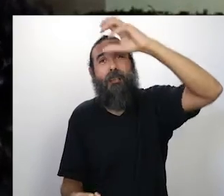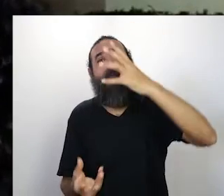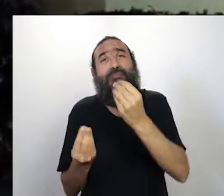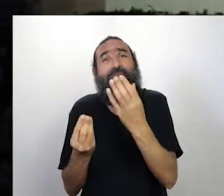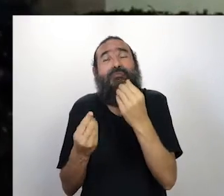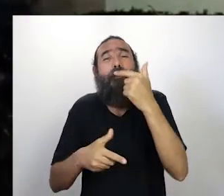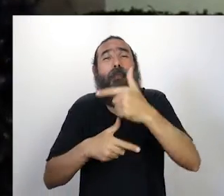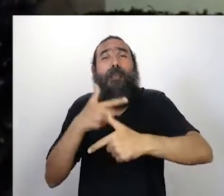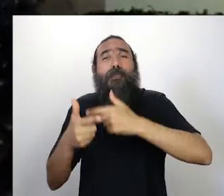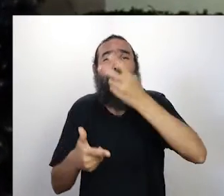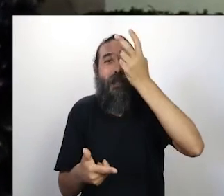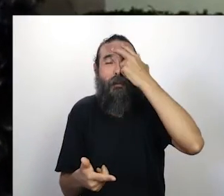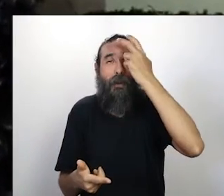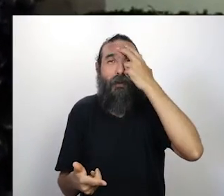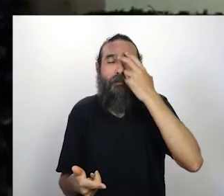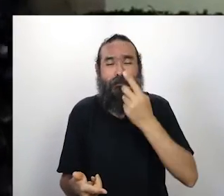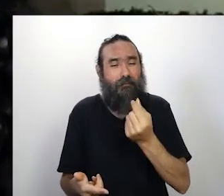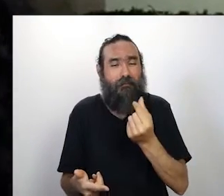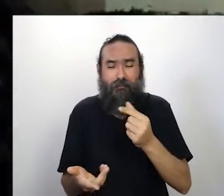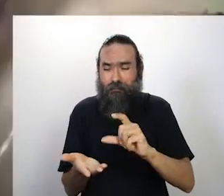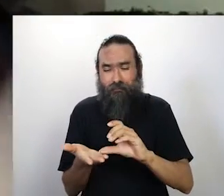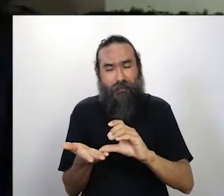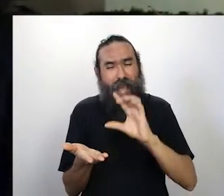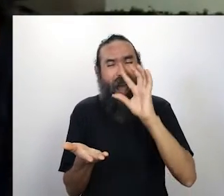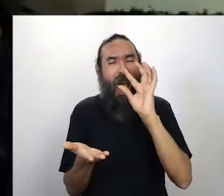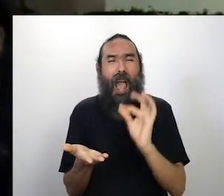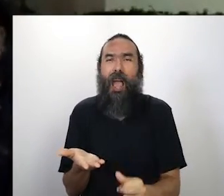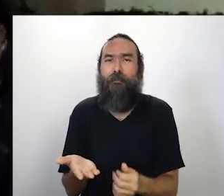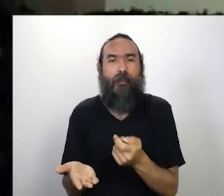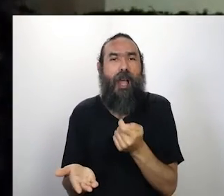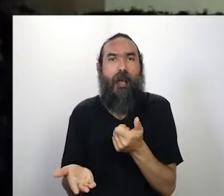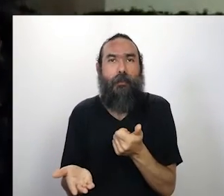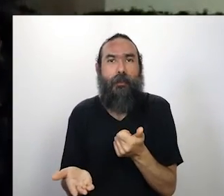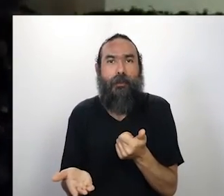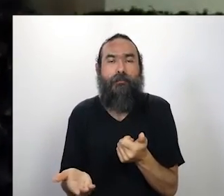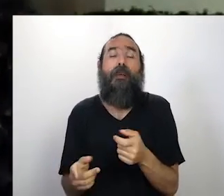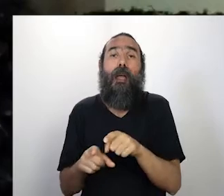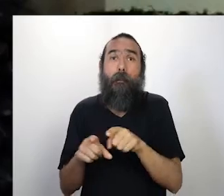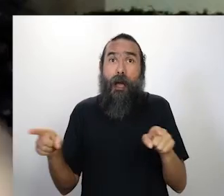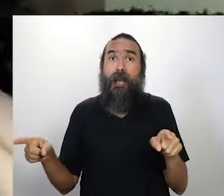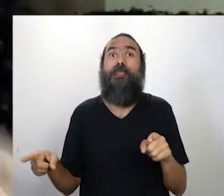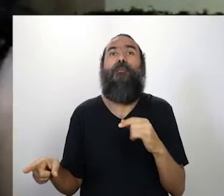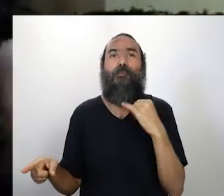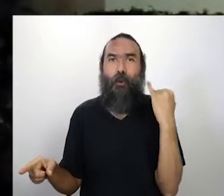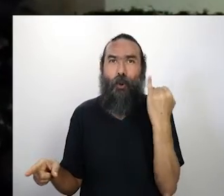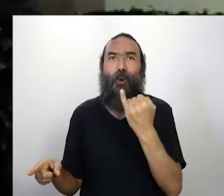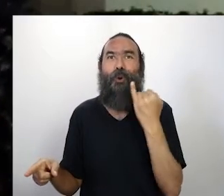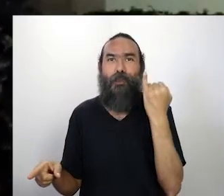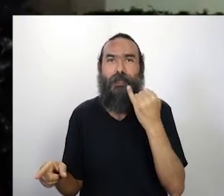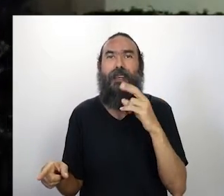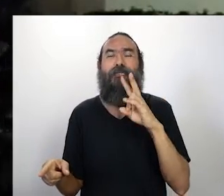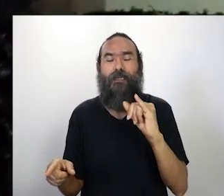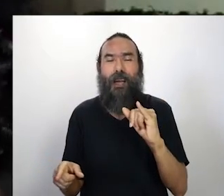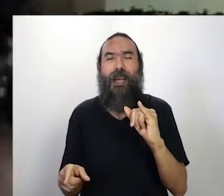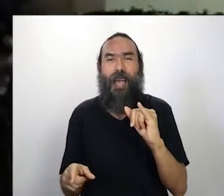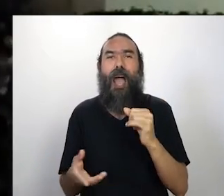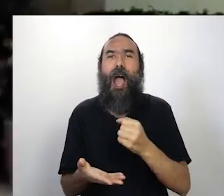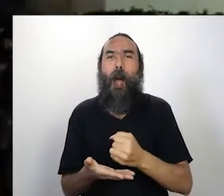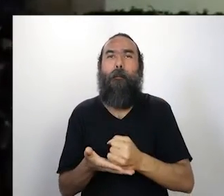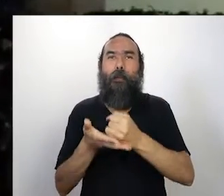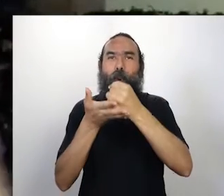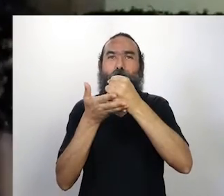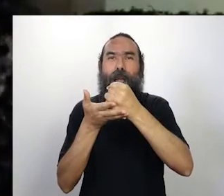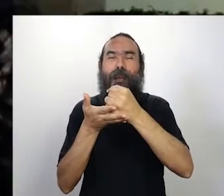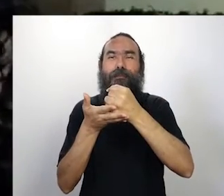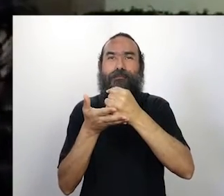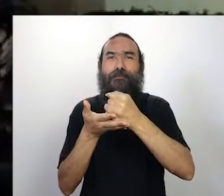Brasil inteiro, a gente sabe que rapidamente vai findar, mas que vai deixar a marca na história, vai marcar para sempre a